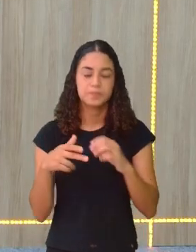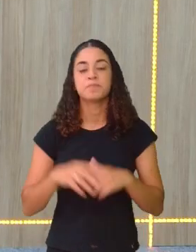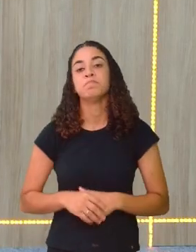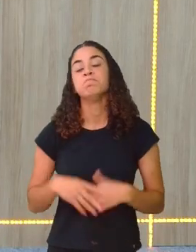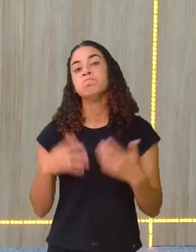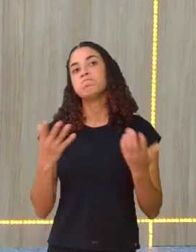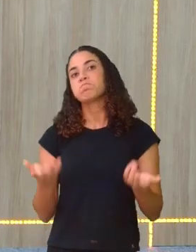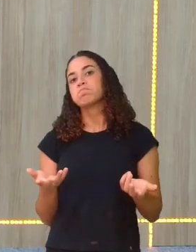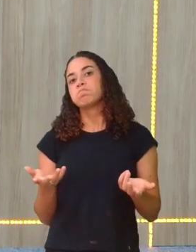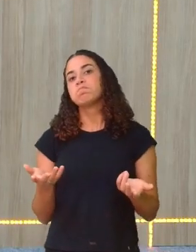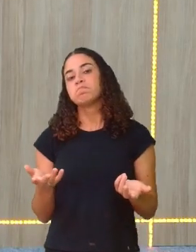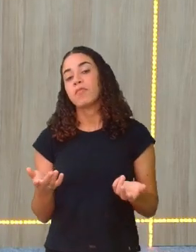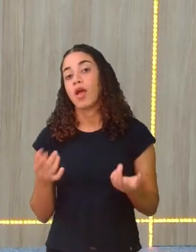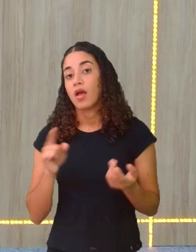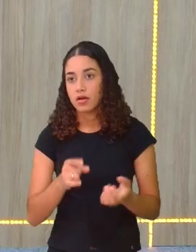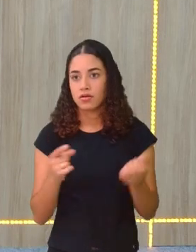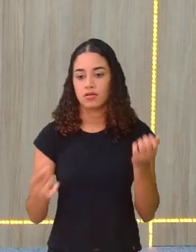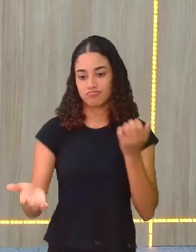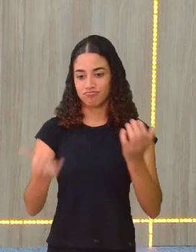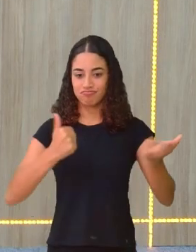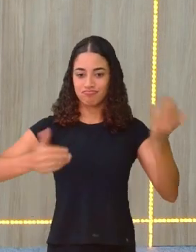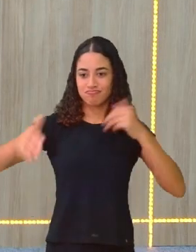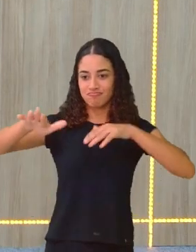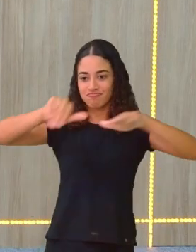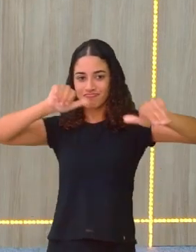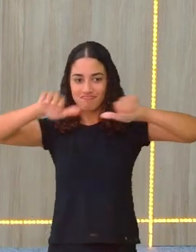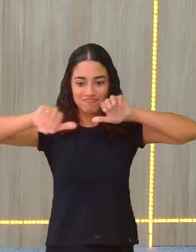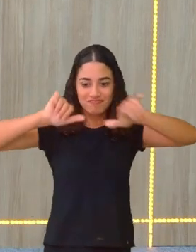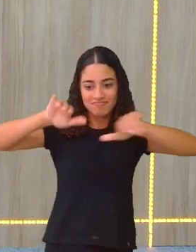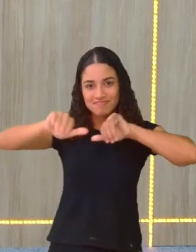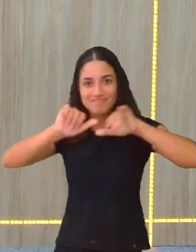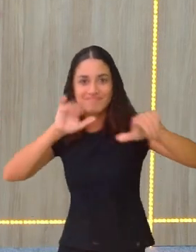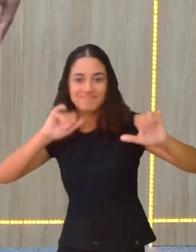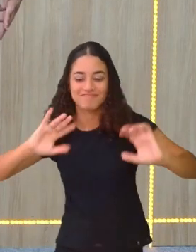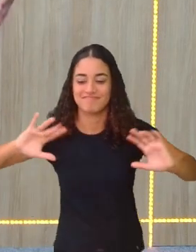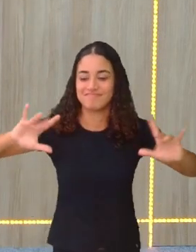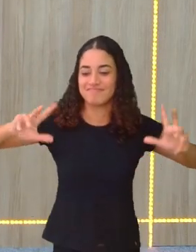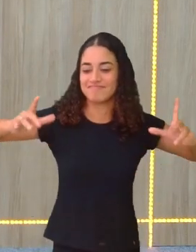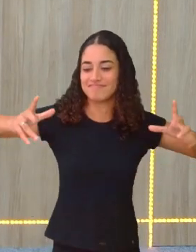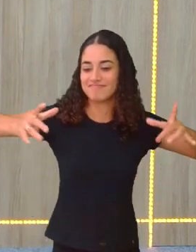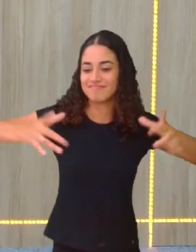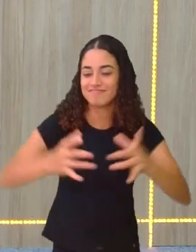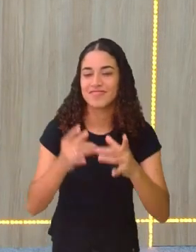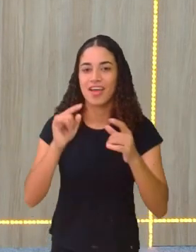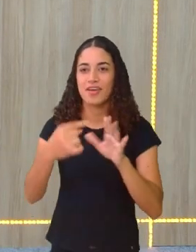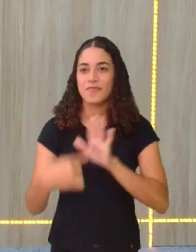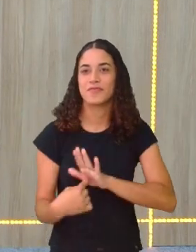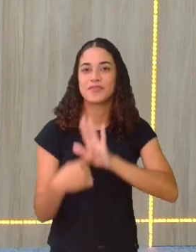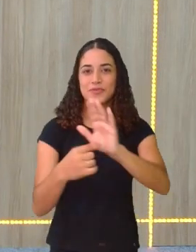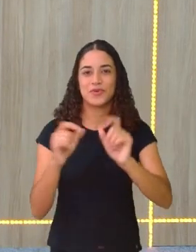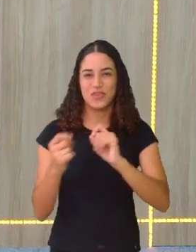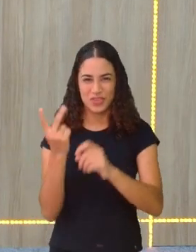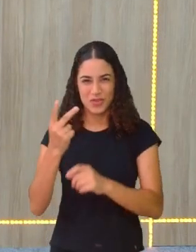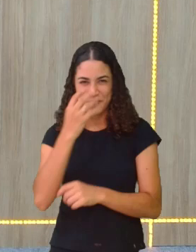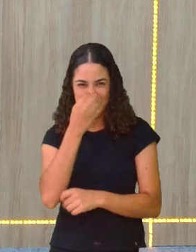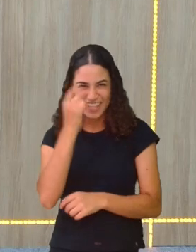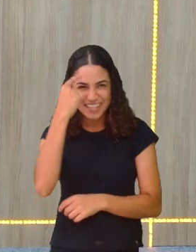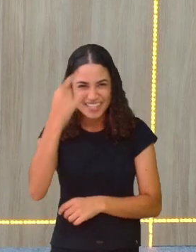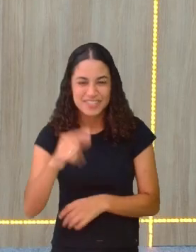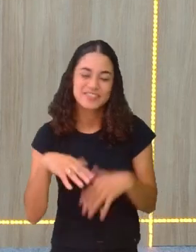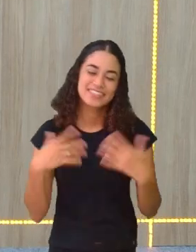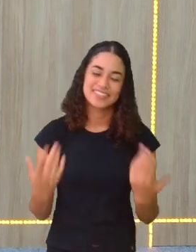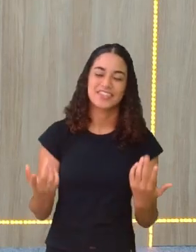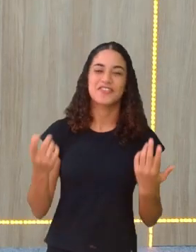E aí, ele chama todo mundo pra esse baile. Aí, ele coloca o Matheus e o Bastião, que são os mestres de cerimônia.